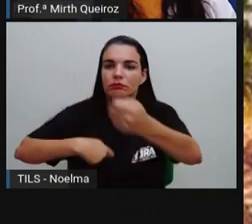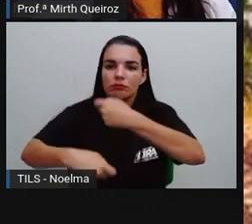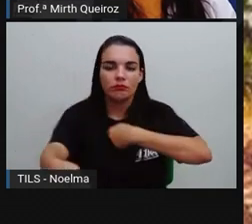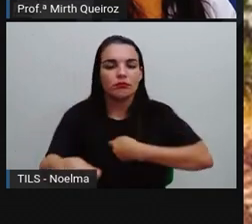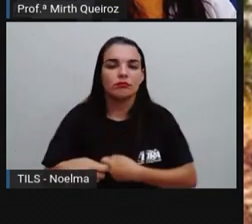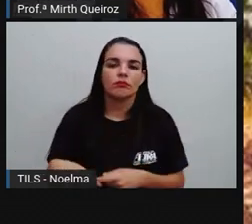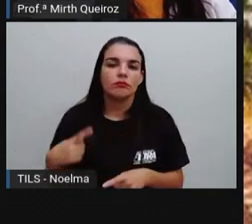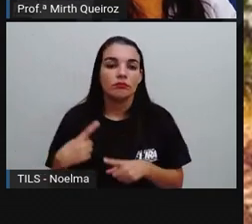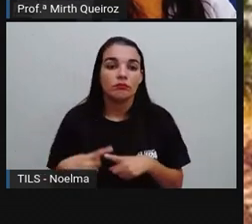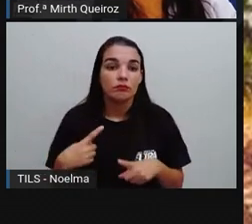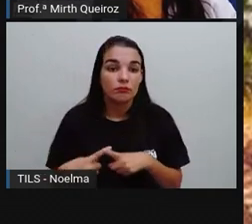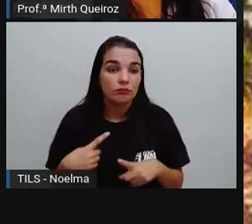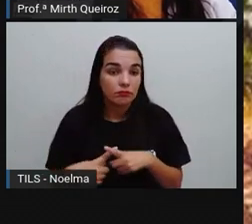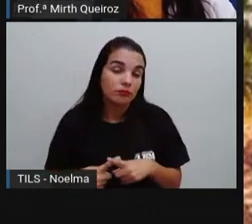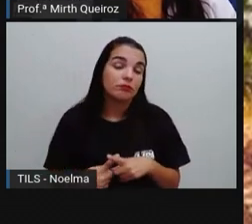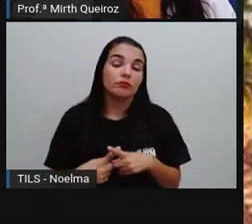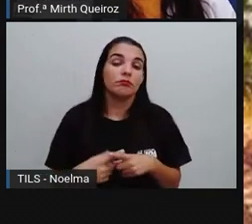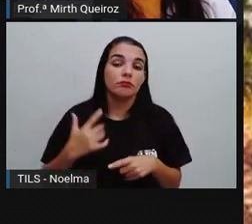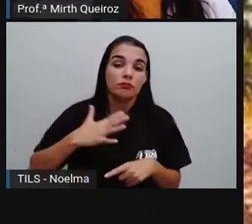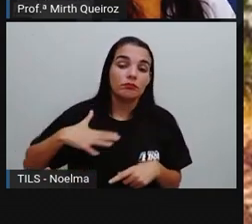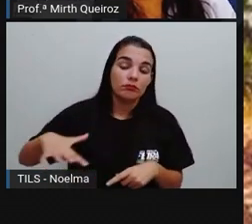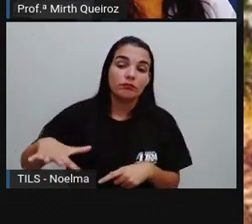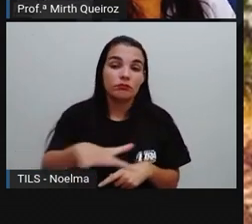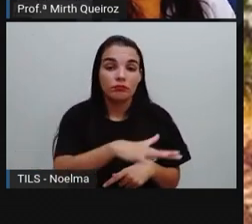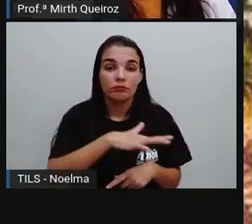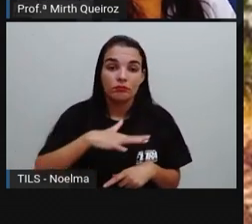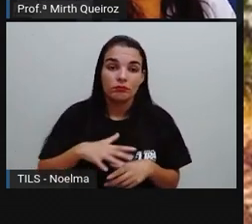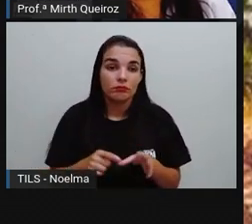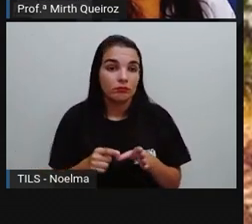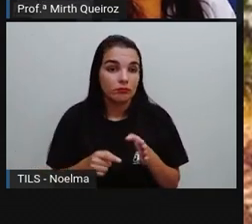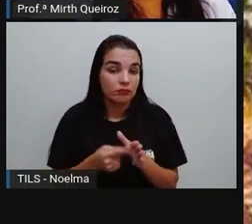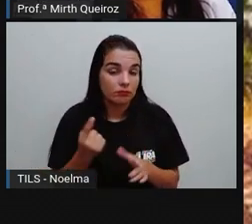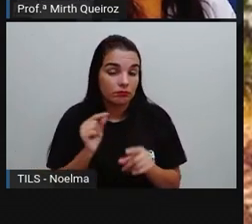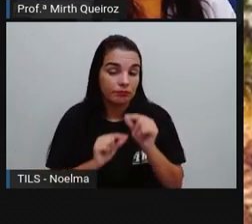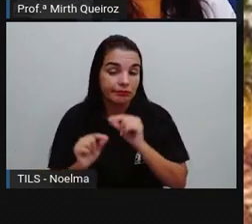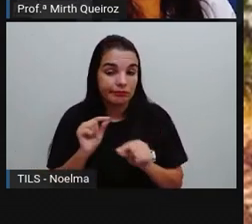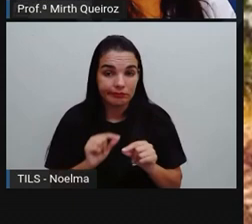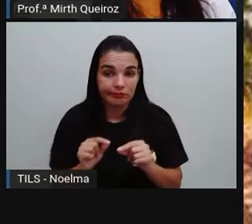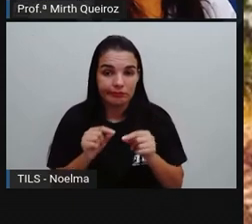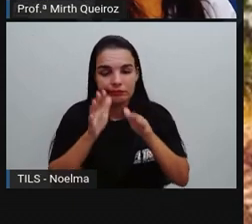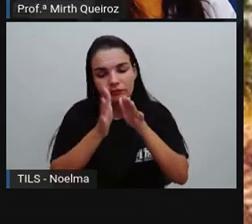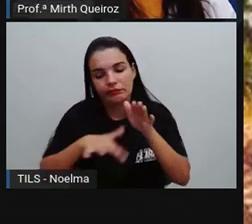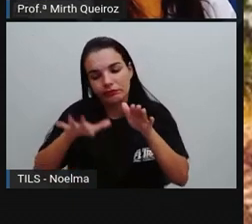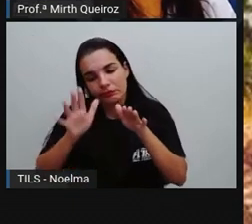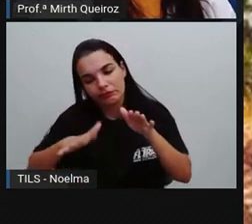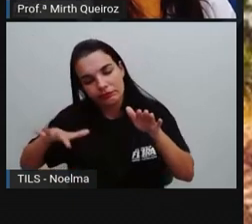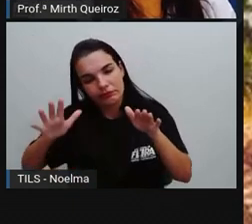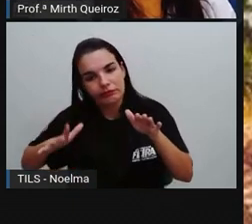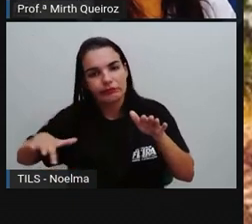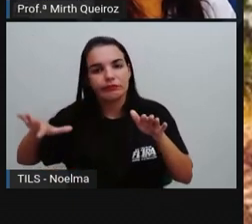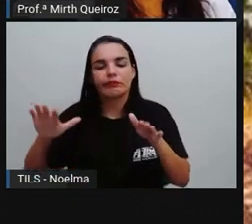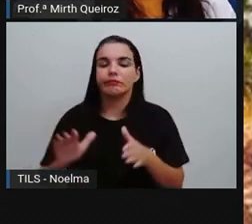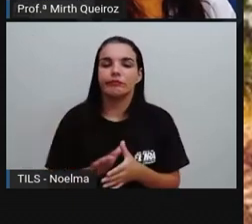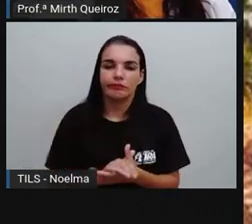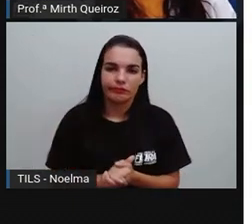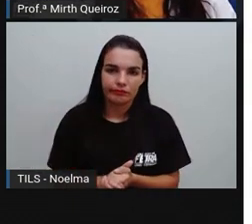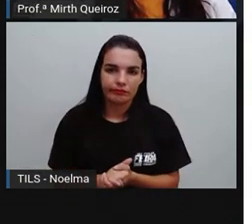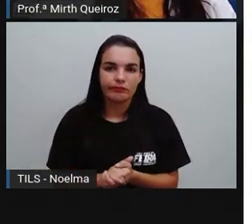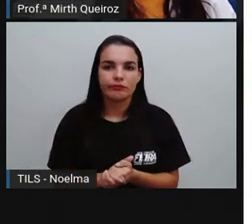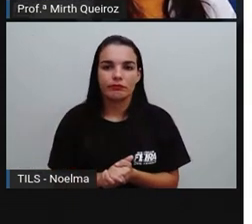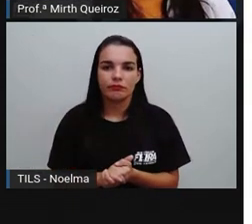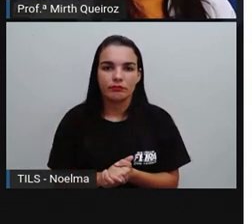Por isso que a primeira área a ser ocupada pelos portugueses foi, nesse caso, a faixa